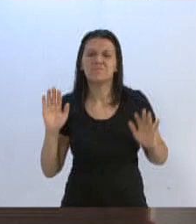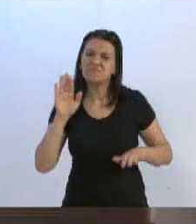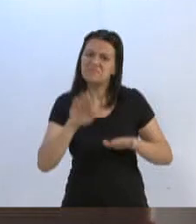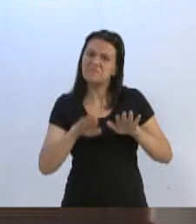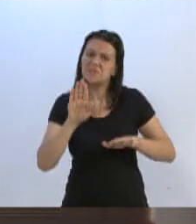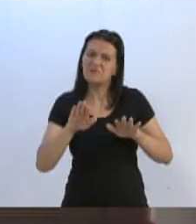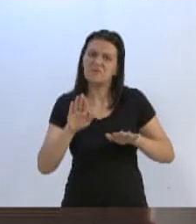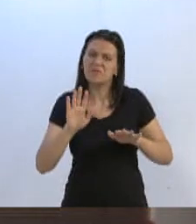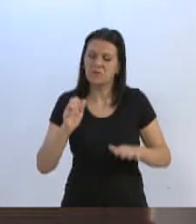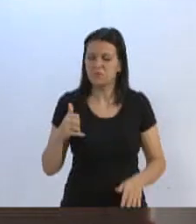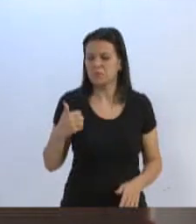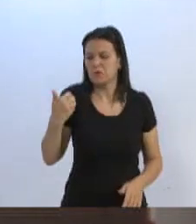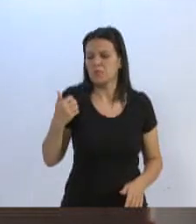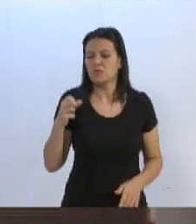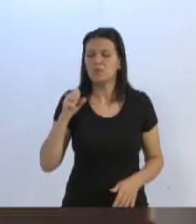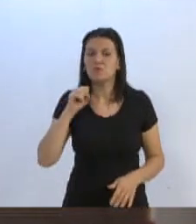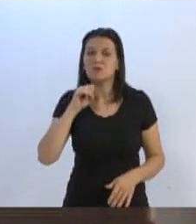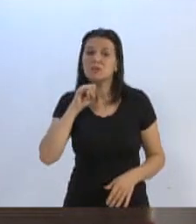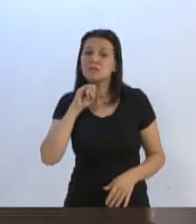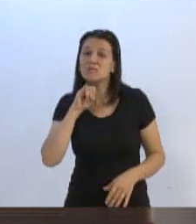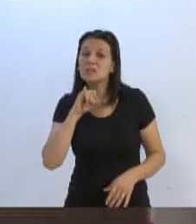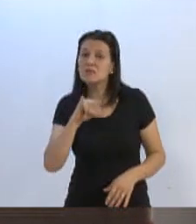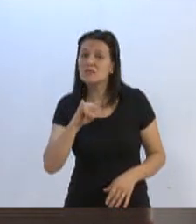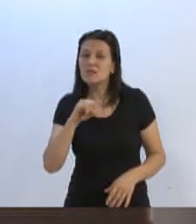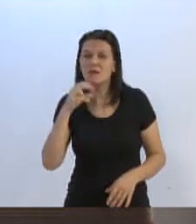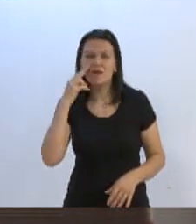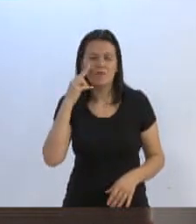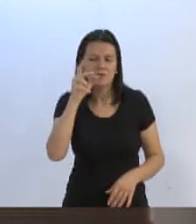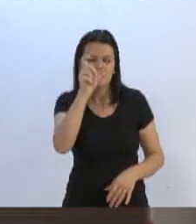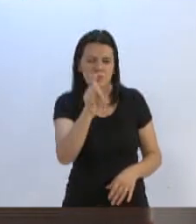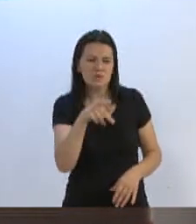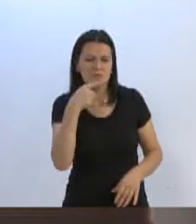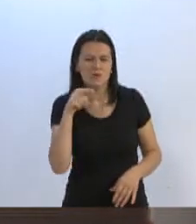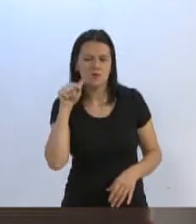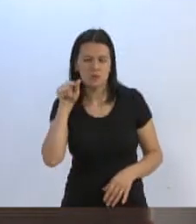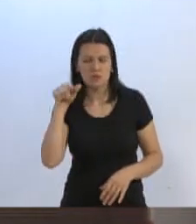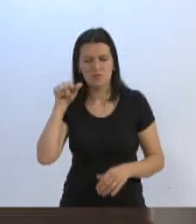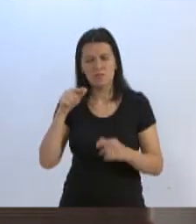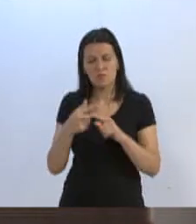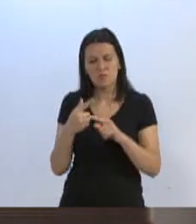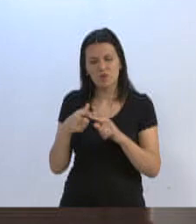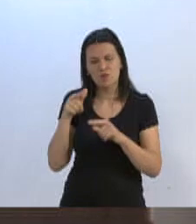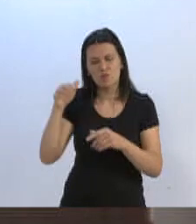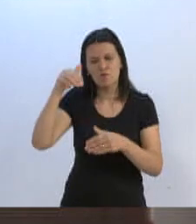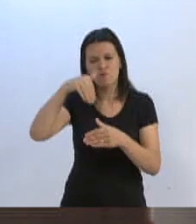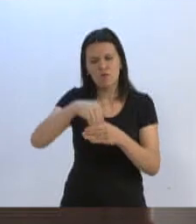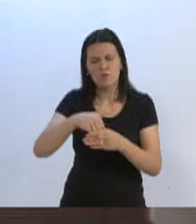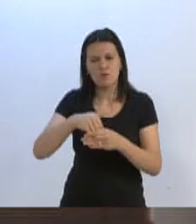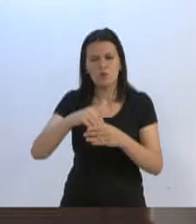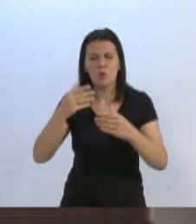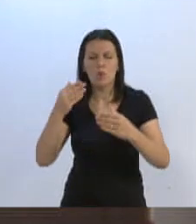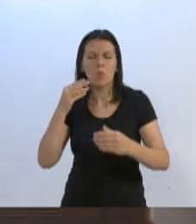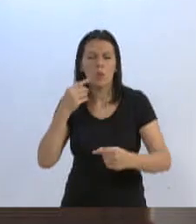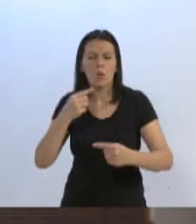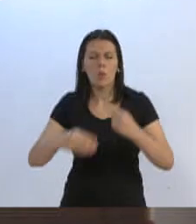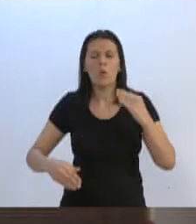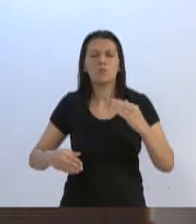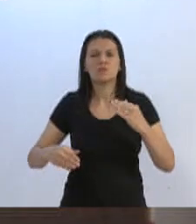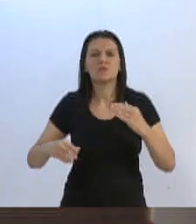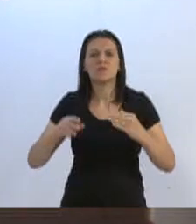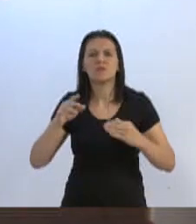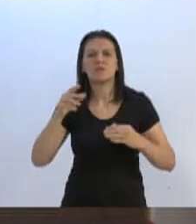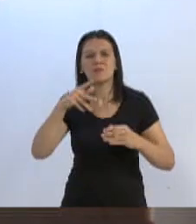teria o mesmo orgulho se eu visse alguém dizer que o senhor está lá porque o senhor votou contra o povo, porque o senhor